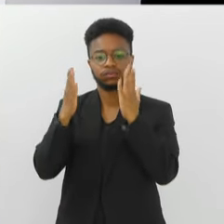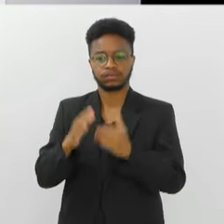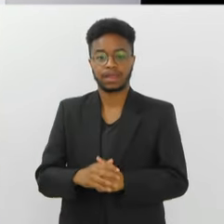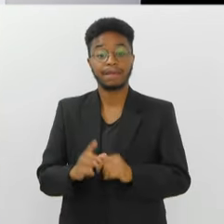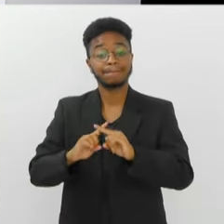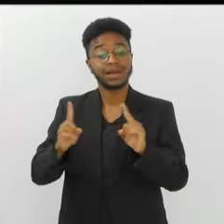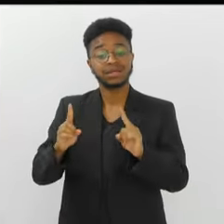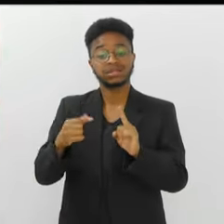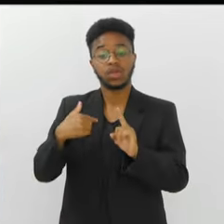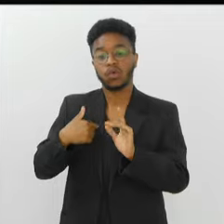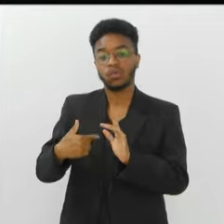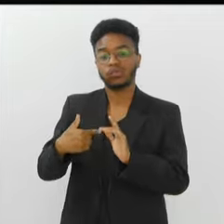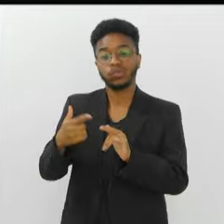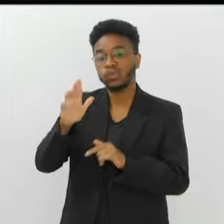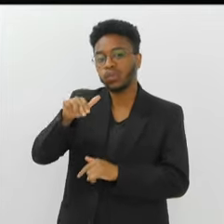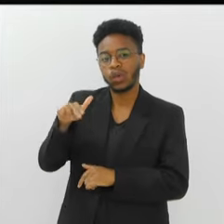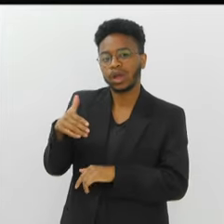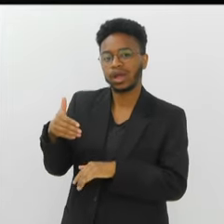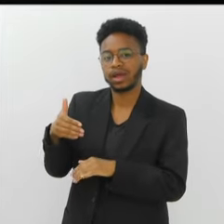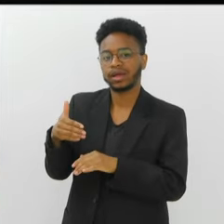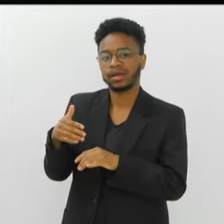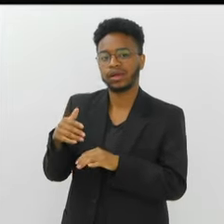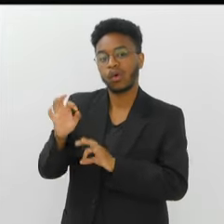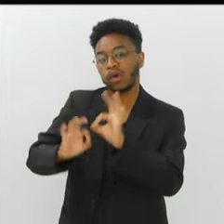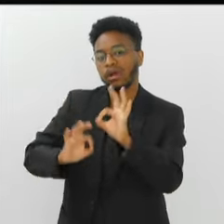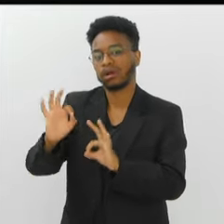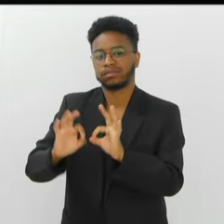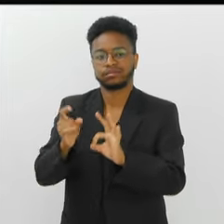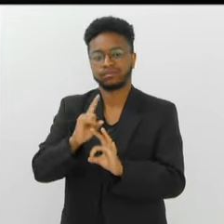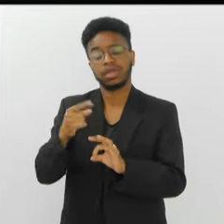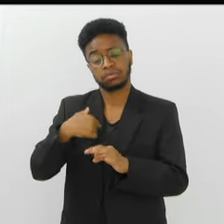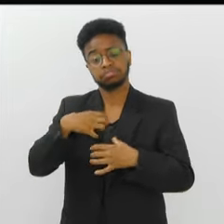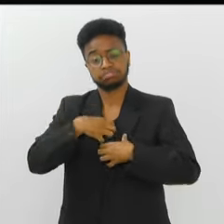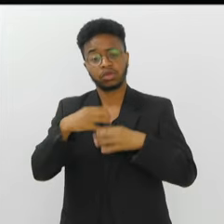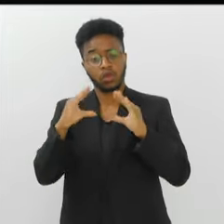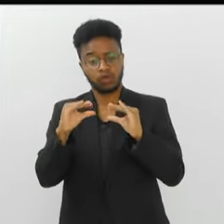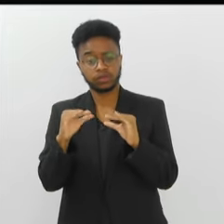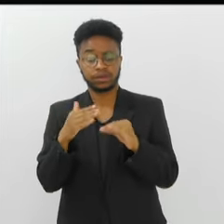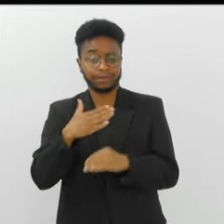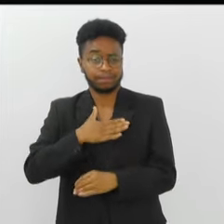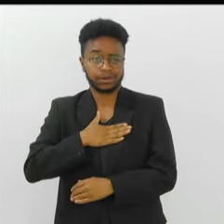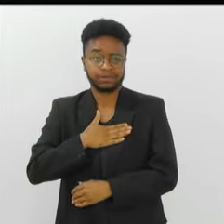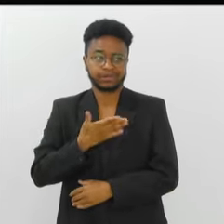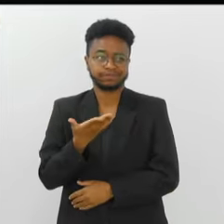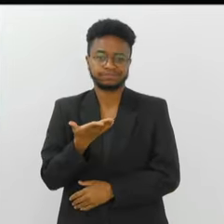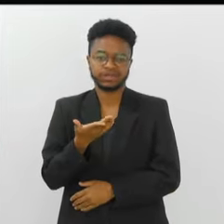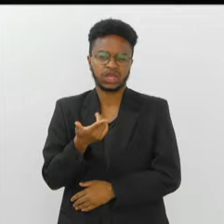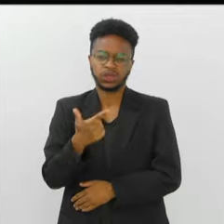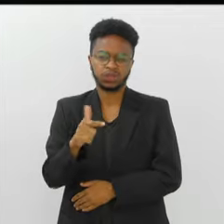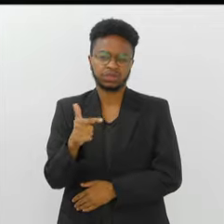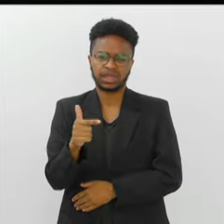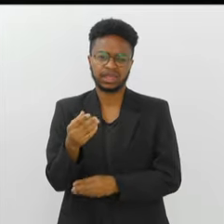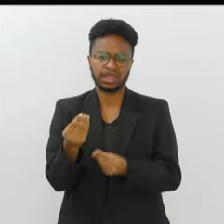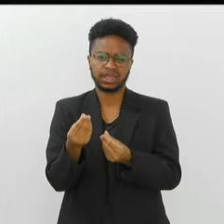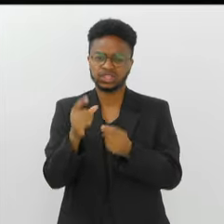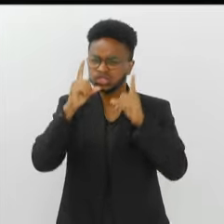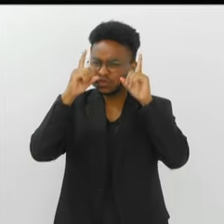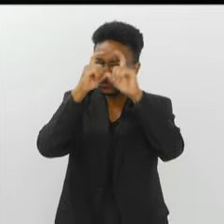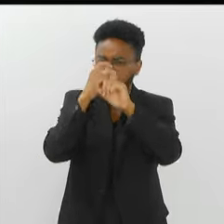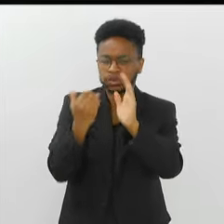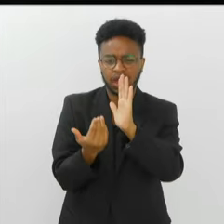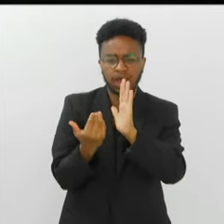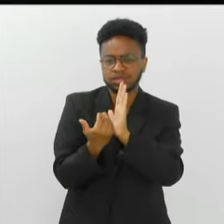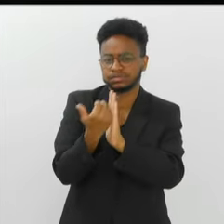festa. O que eu nunca fiz foi projetá-la. Então, eu estou me sentindo muito confortável, não estou tendo grandes